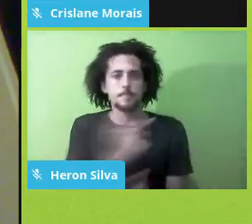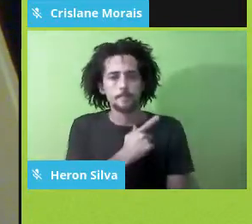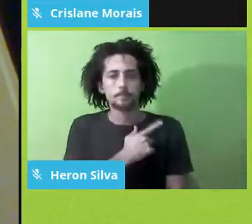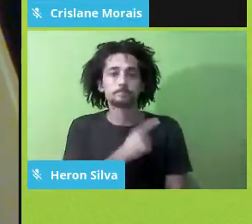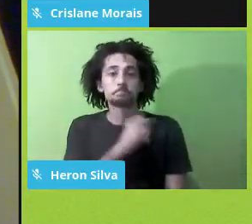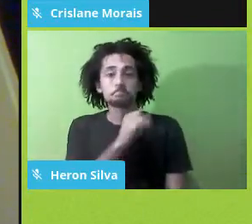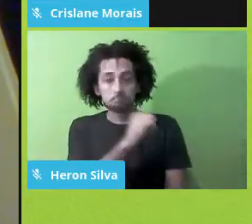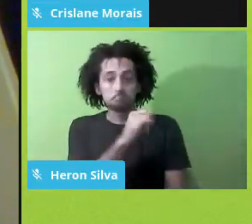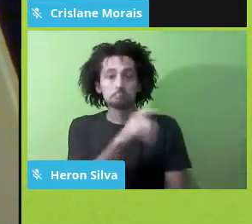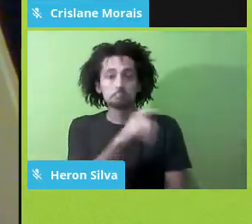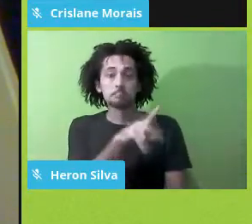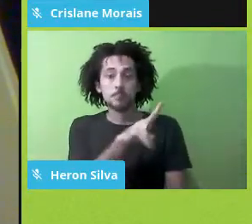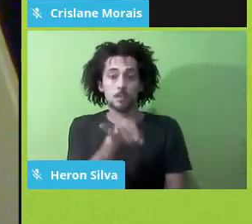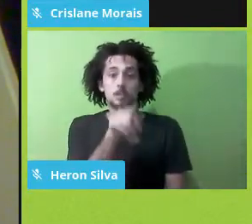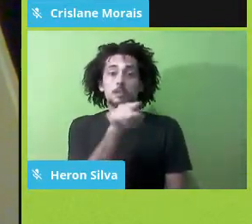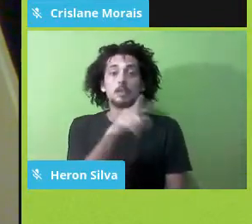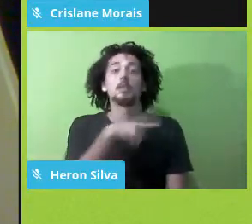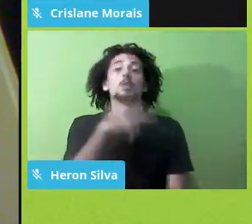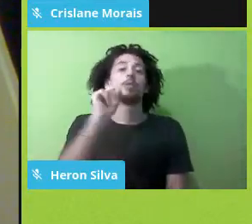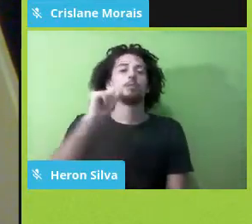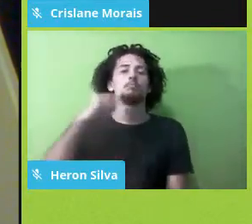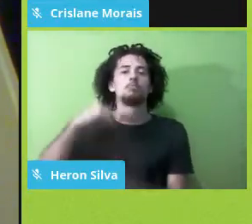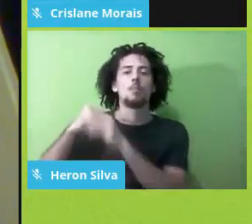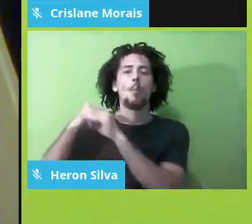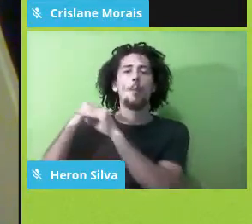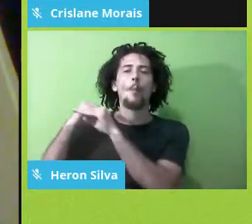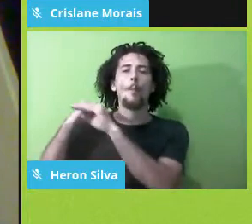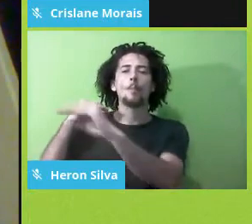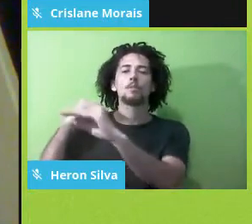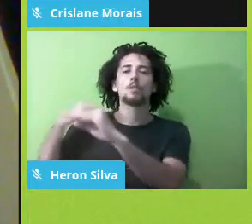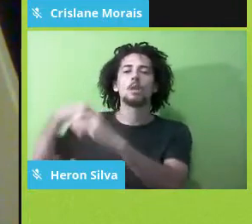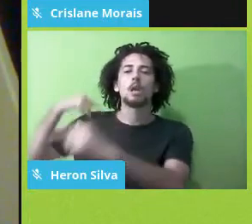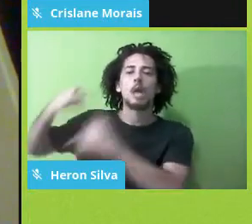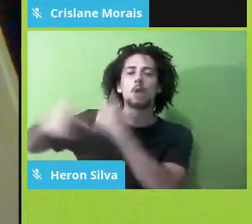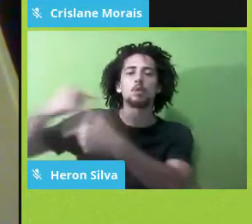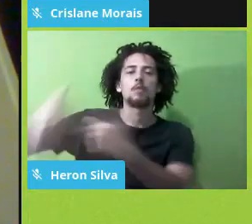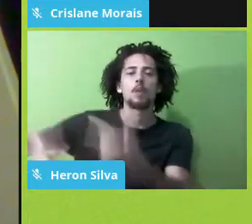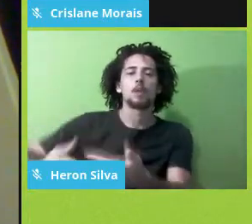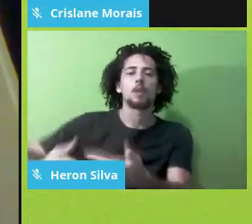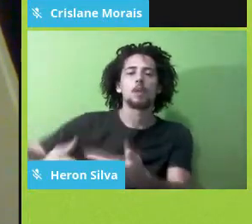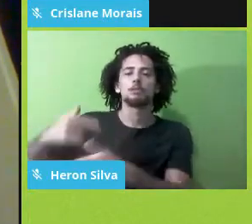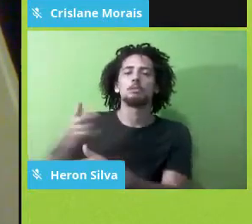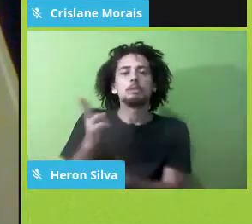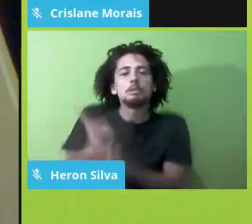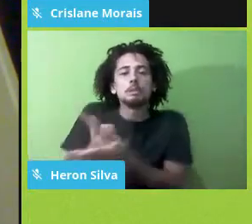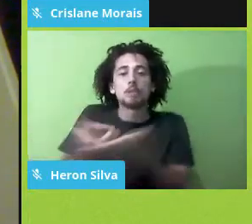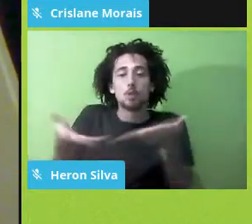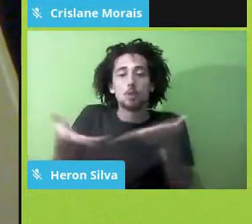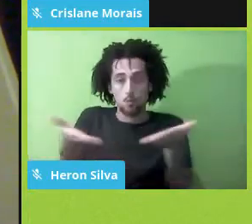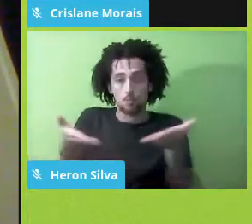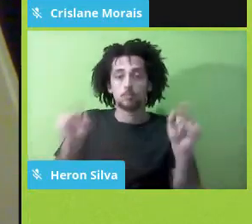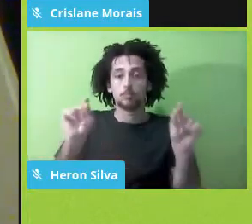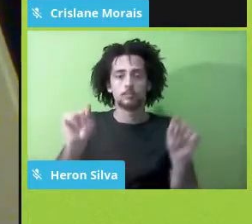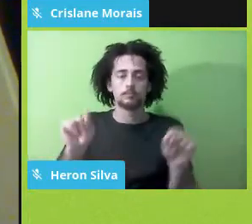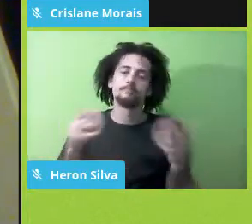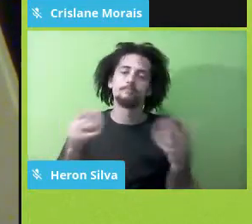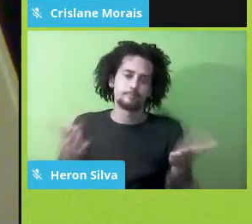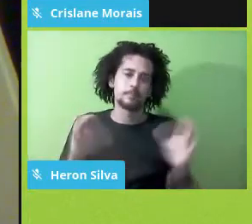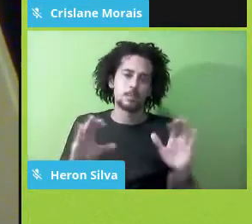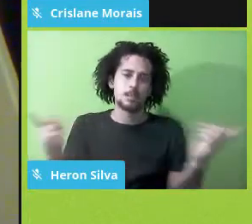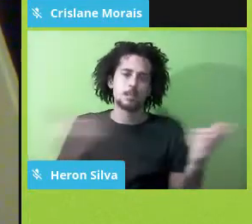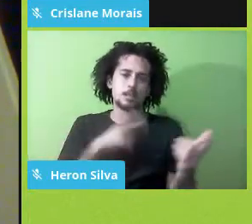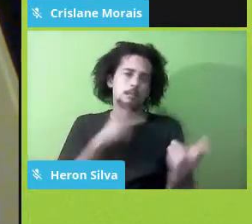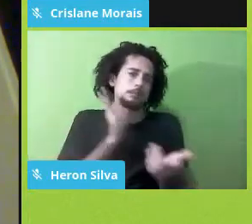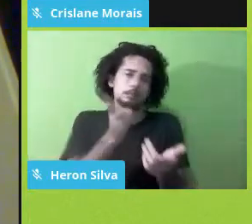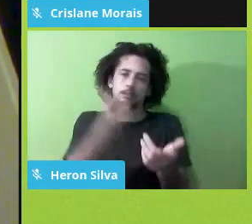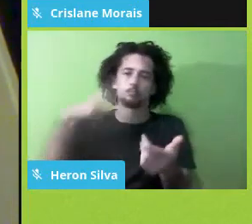conservadorismo assumindo o poder, o conservadorismo da atualidade, o conservadorismo desde sempre, mas o